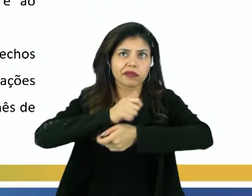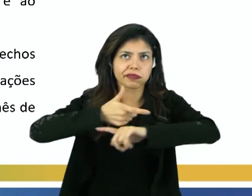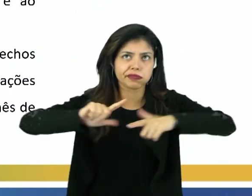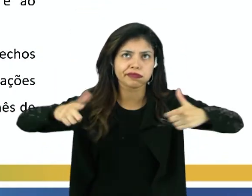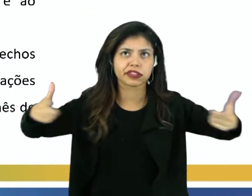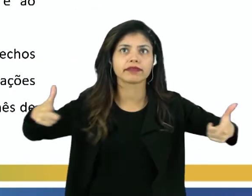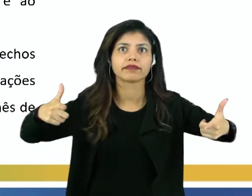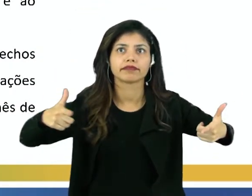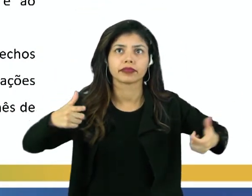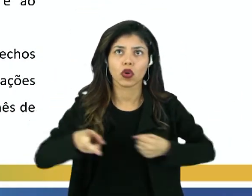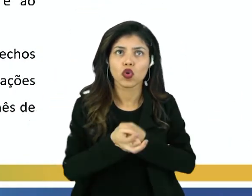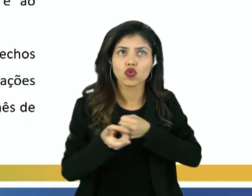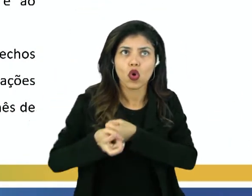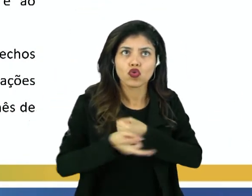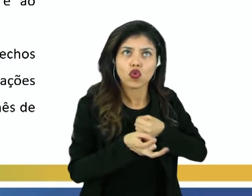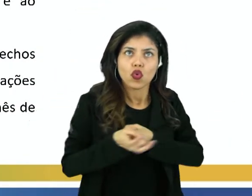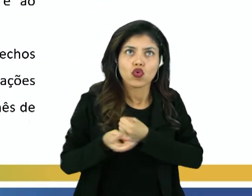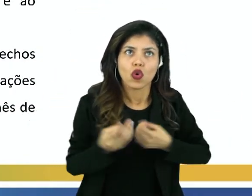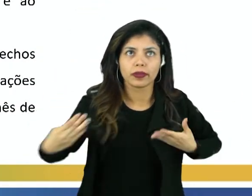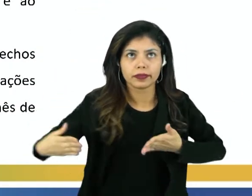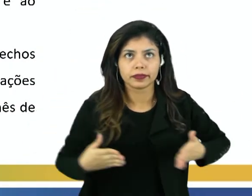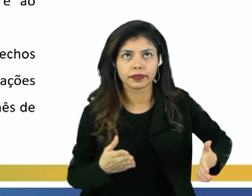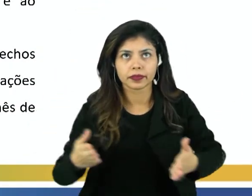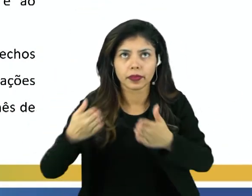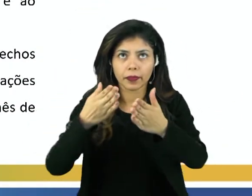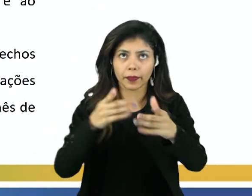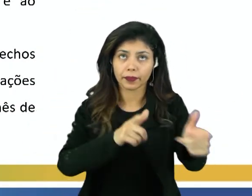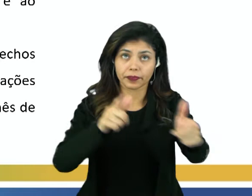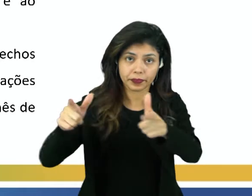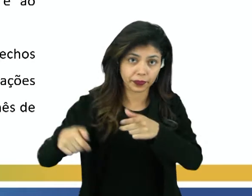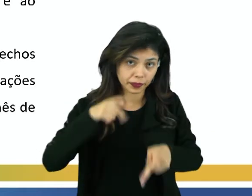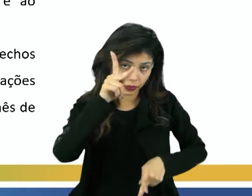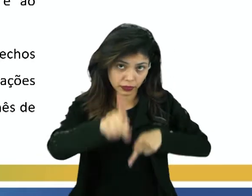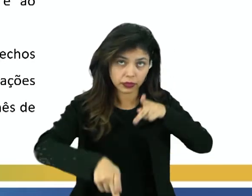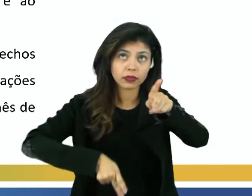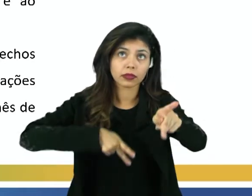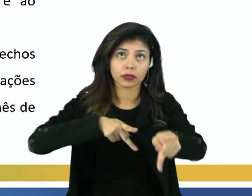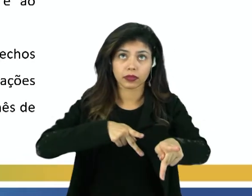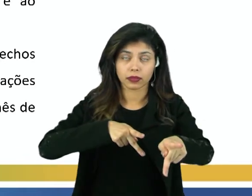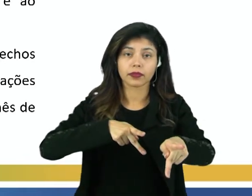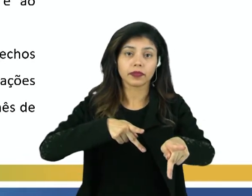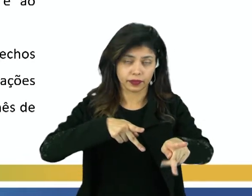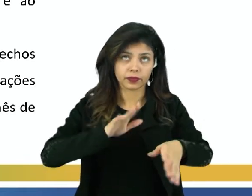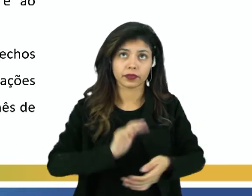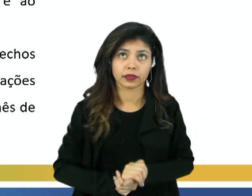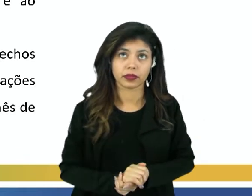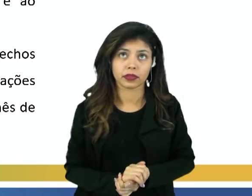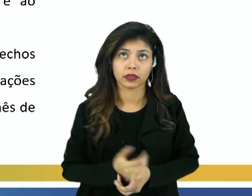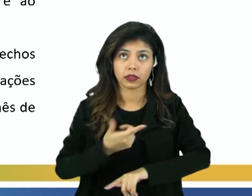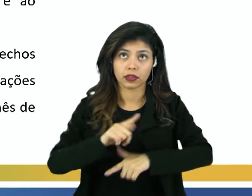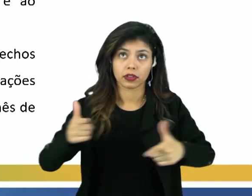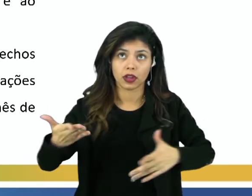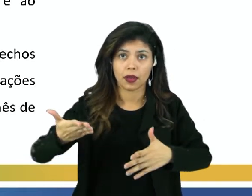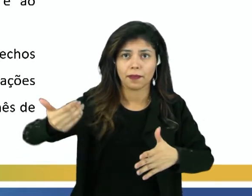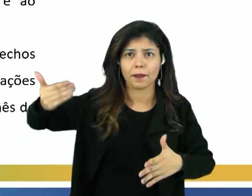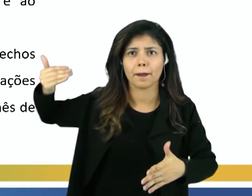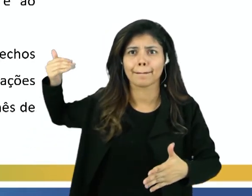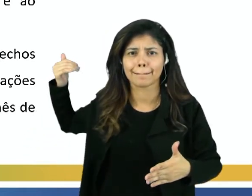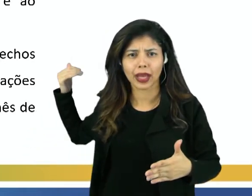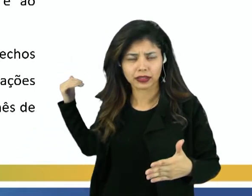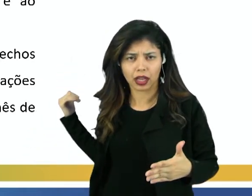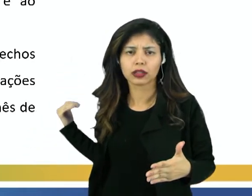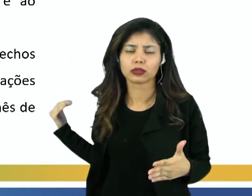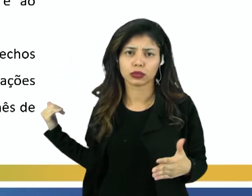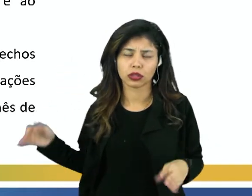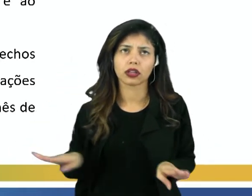rede de drenagem formada por rios que são fundamentais ao deslocamento da população desde seus tempos